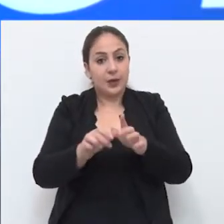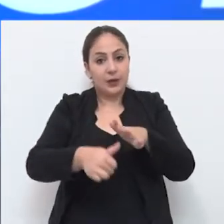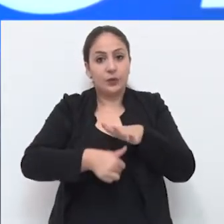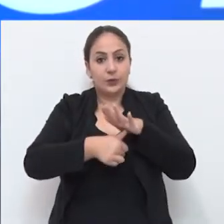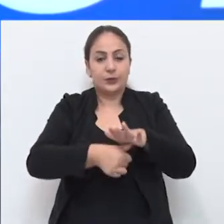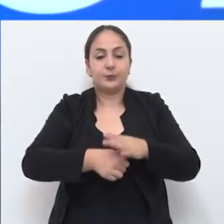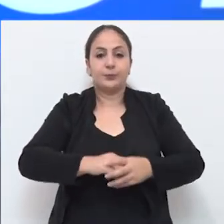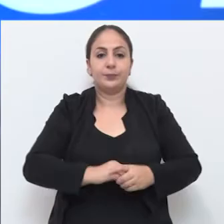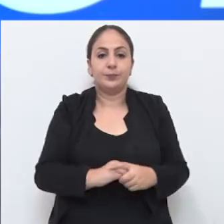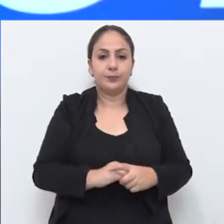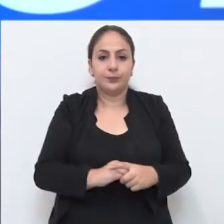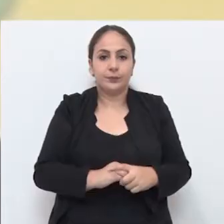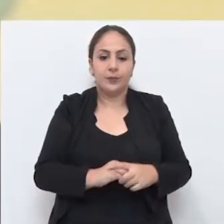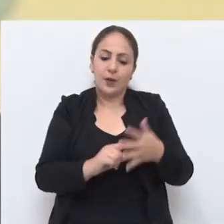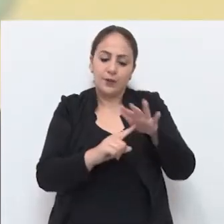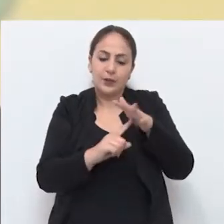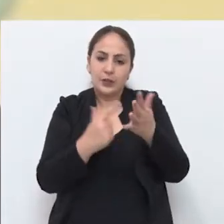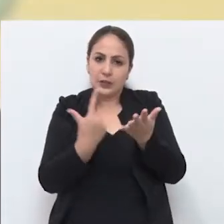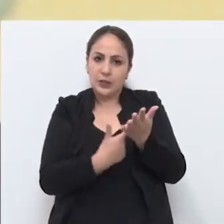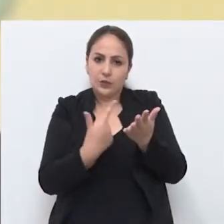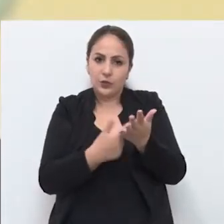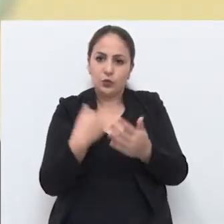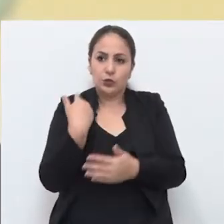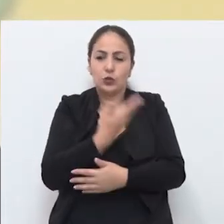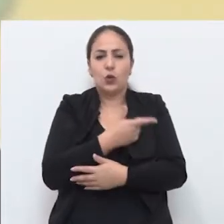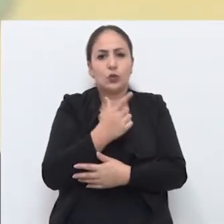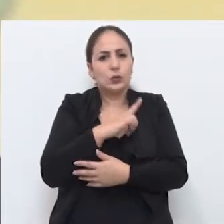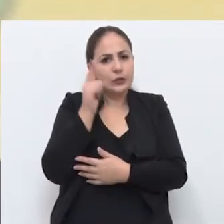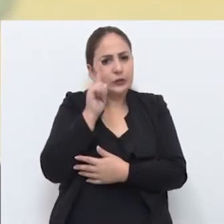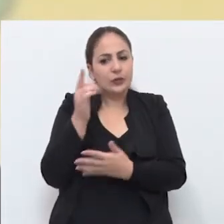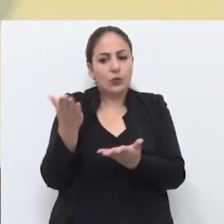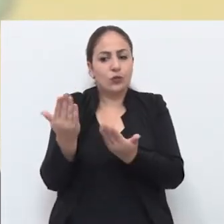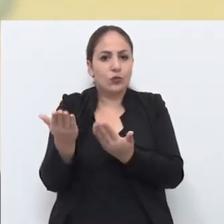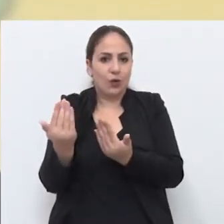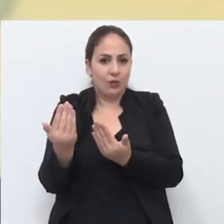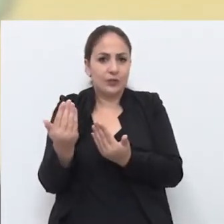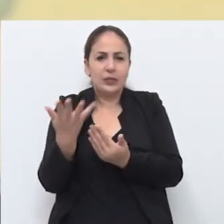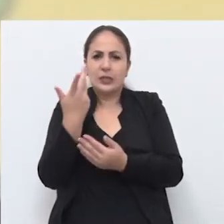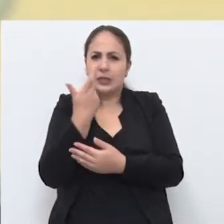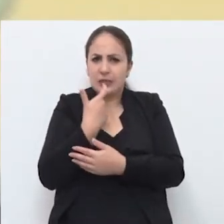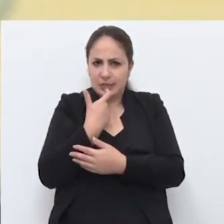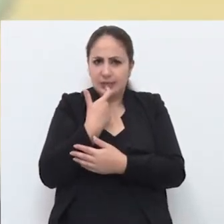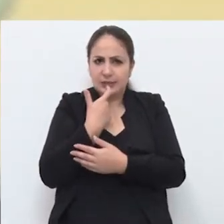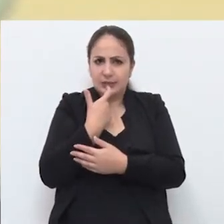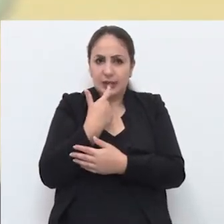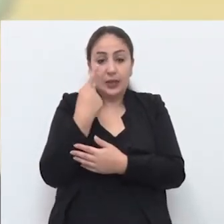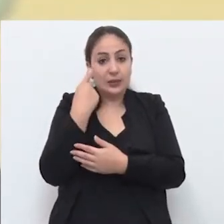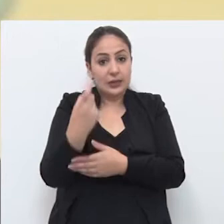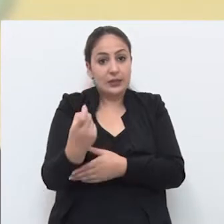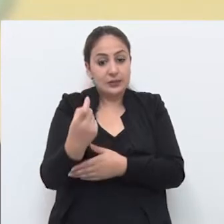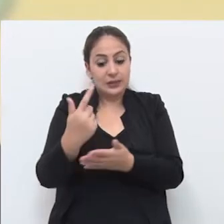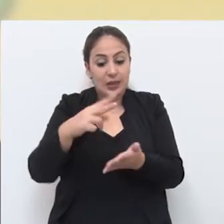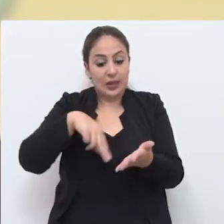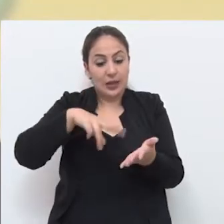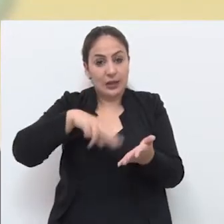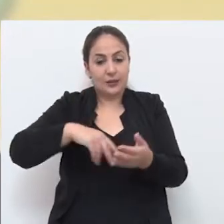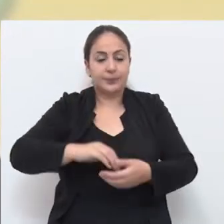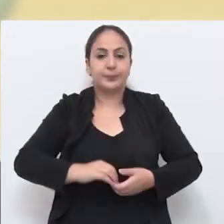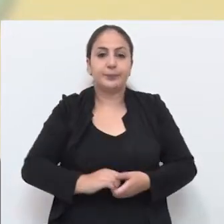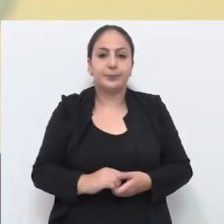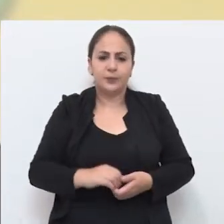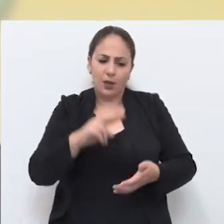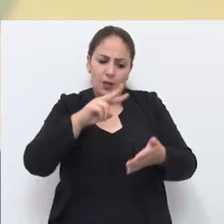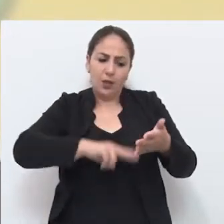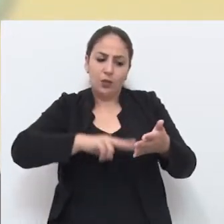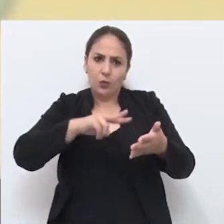e de autoridades. Através da Feira do Livro, nós conseguimos com que os jovens, as crianças, se interessem para